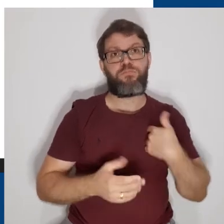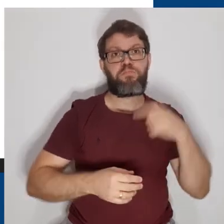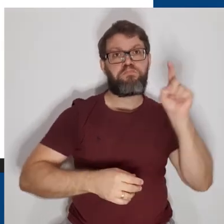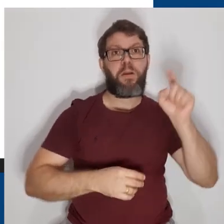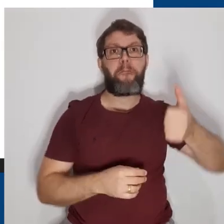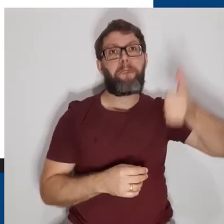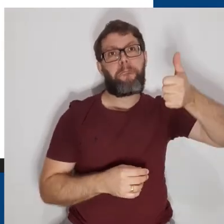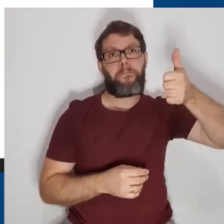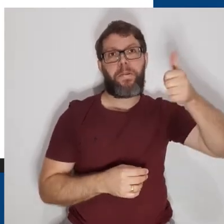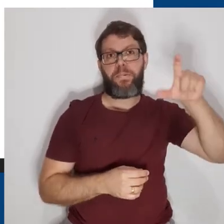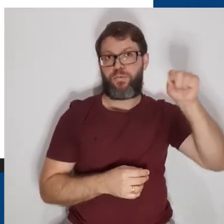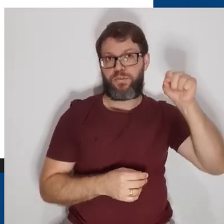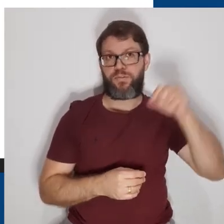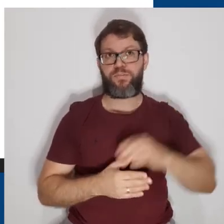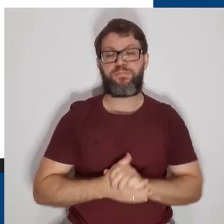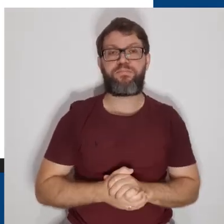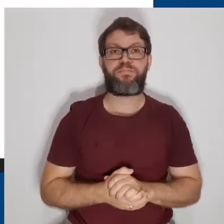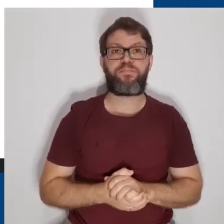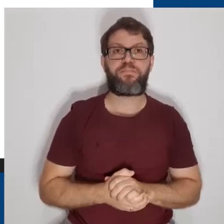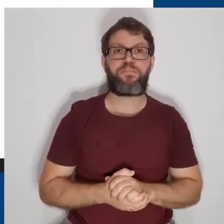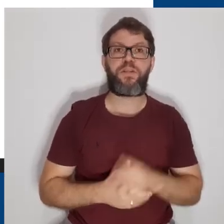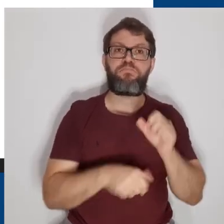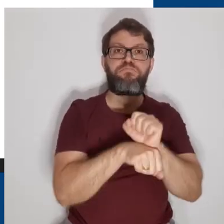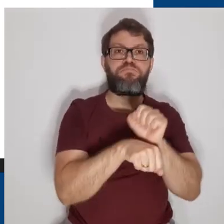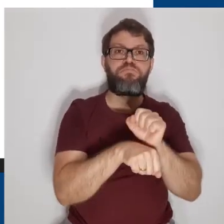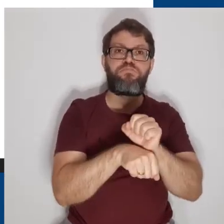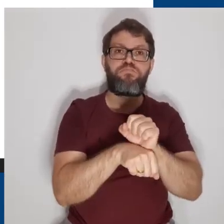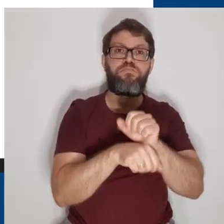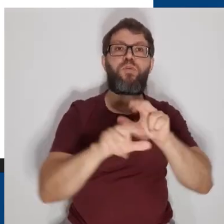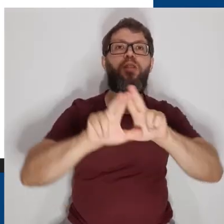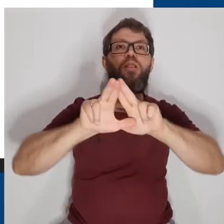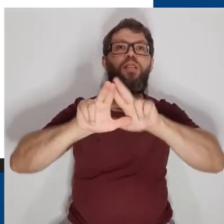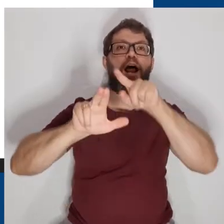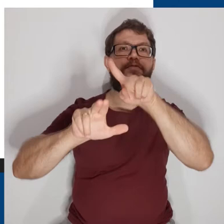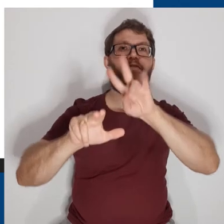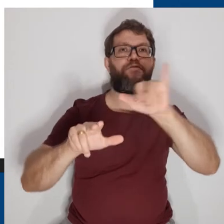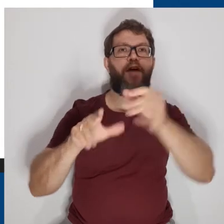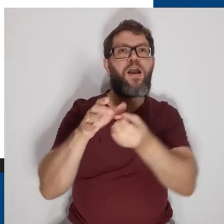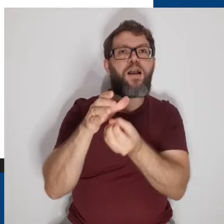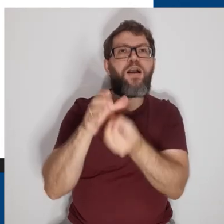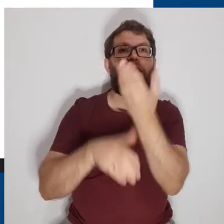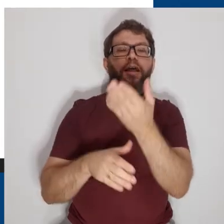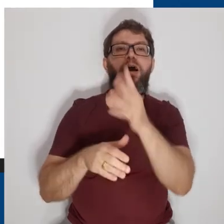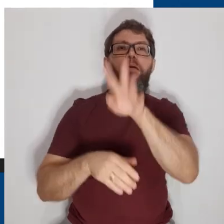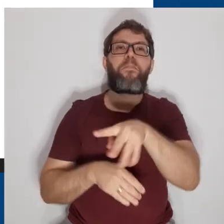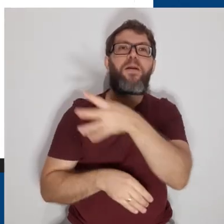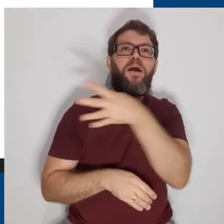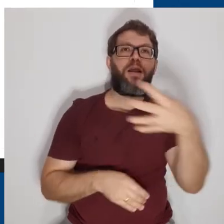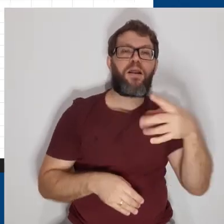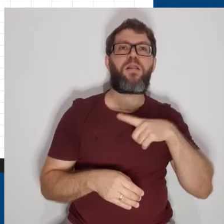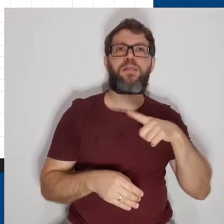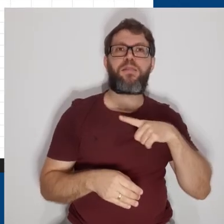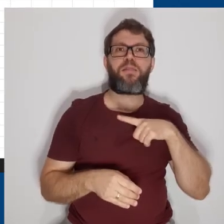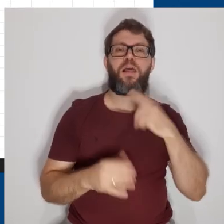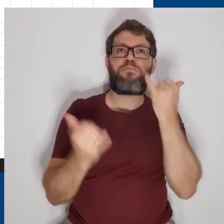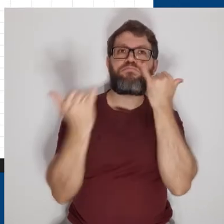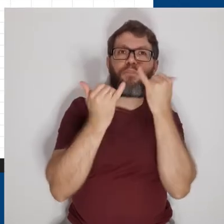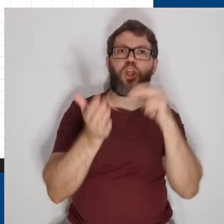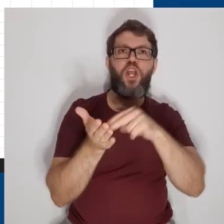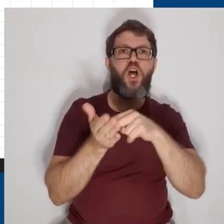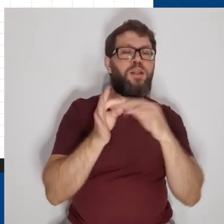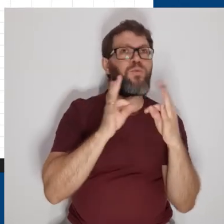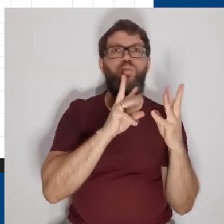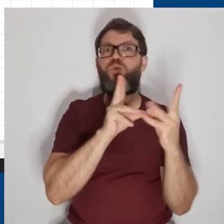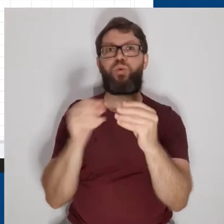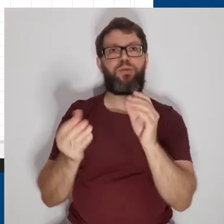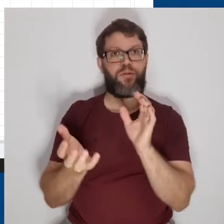então, nessa primeira opção. Vamos aguardar e o Google Drive vai gerar uma planilha que tem todas as notas da